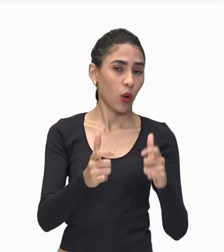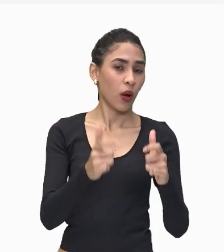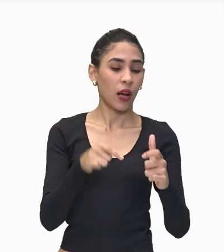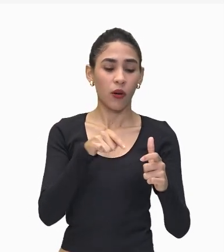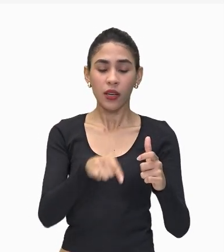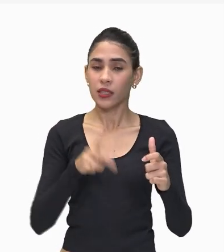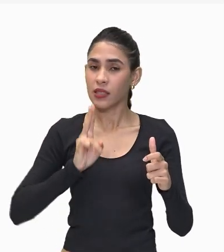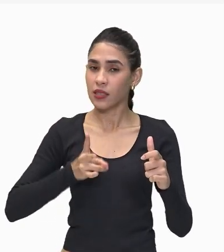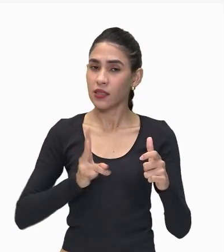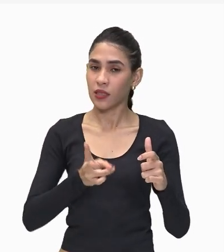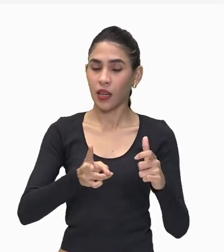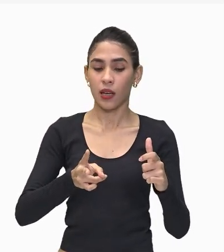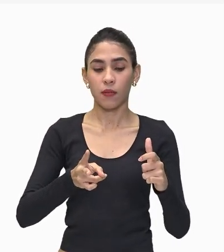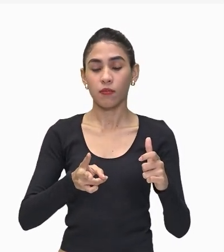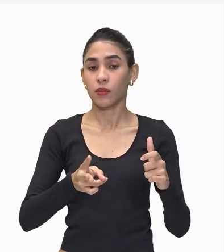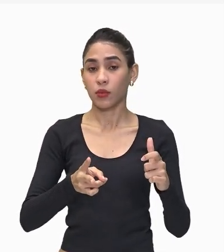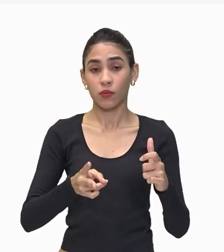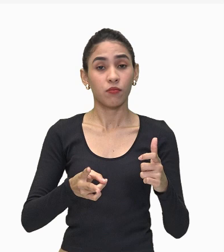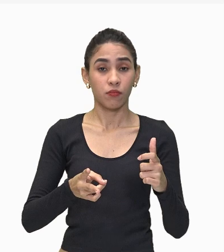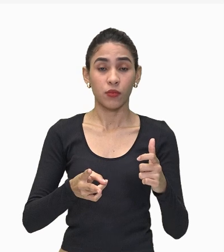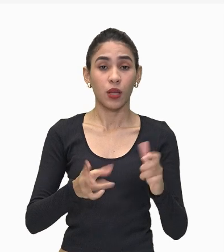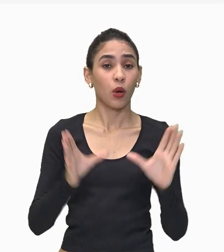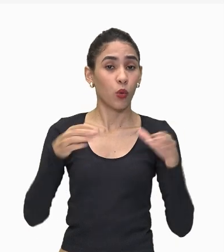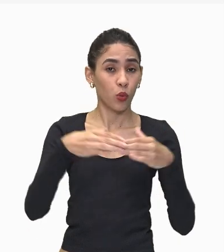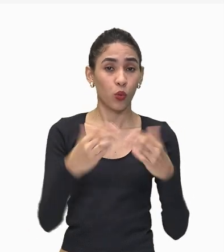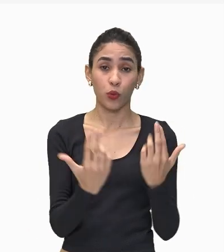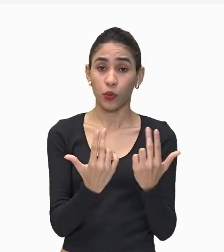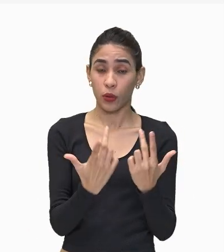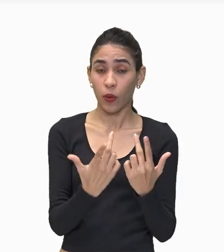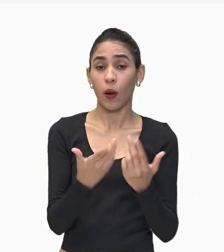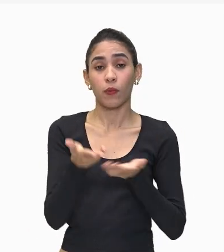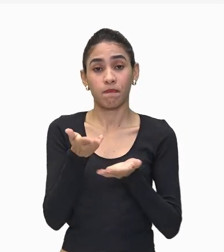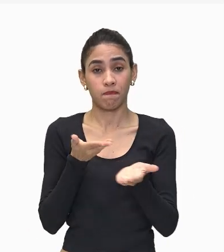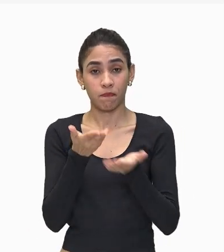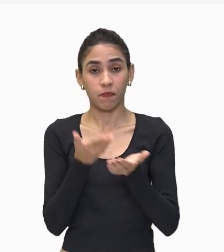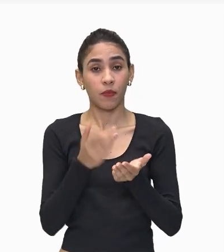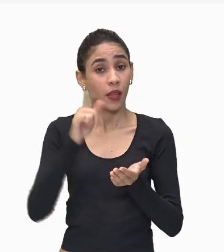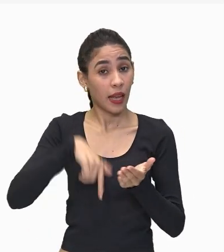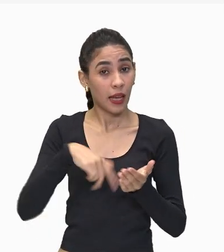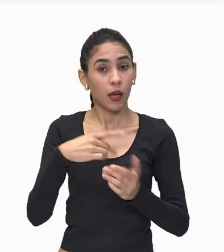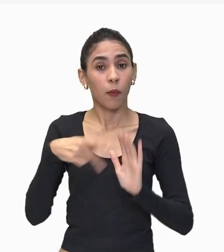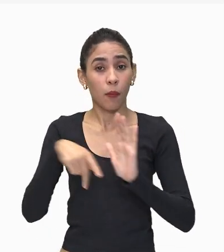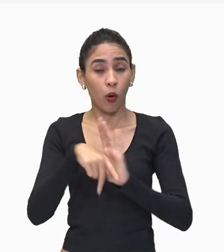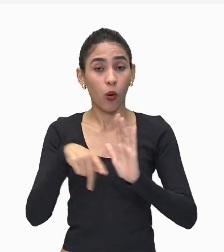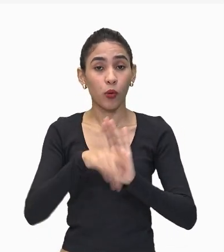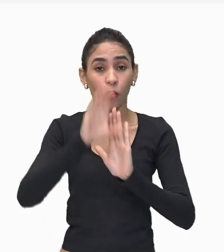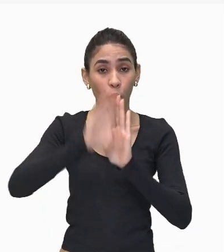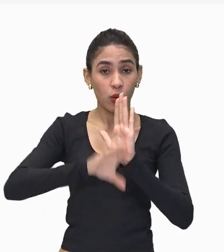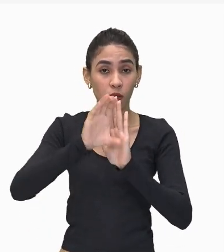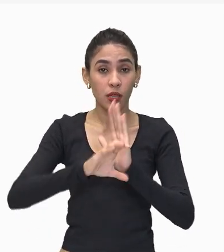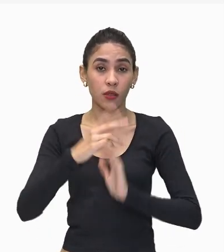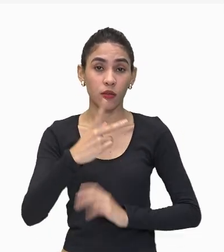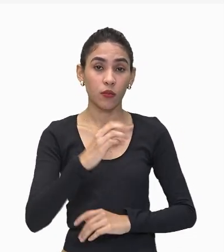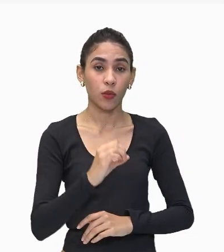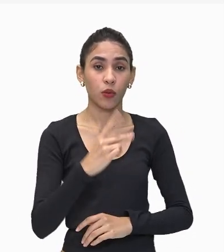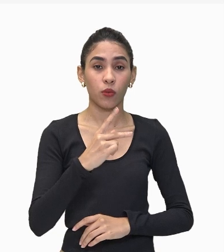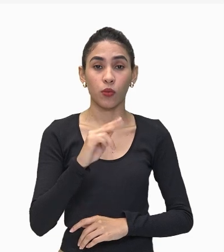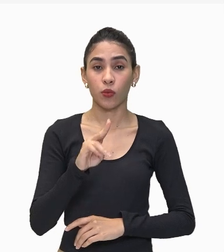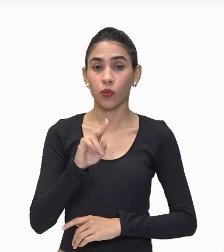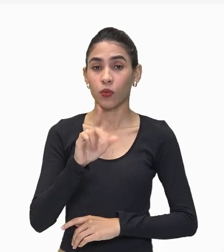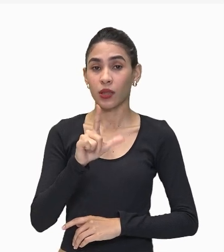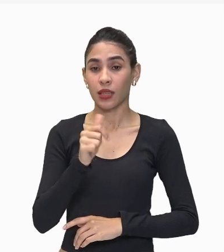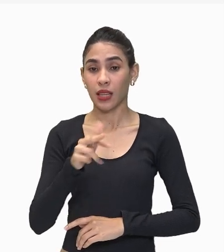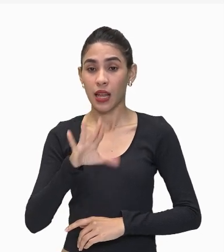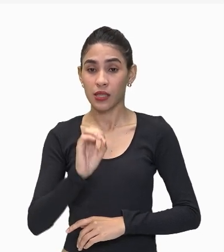mesma área São da mesma espécie E estão interagindo Essa é a definição De população Dentro da ecologia Tá?